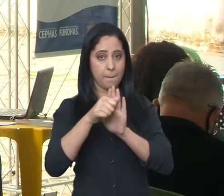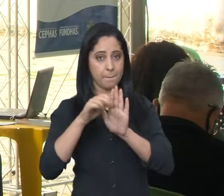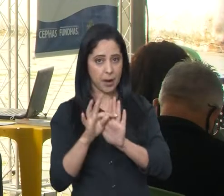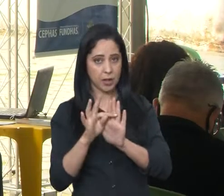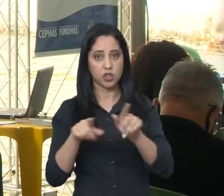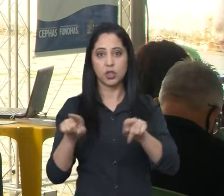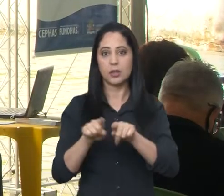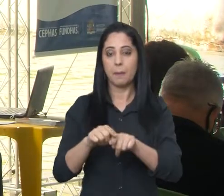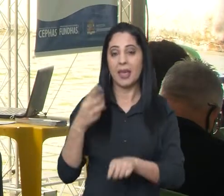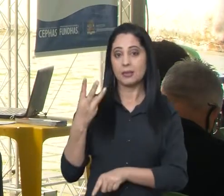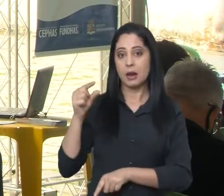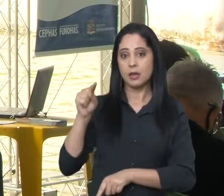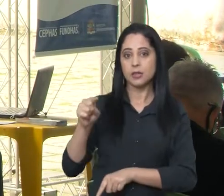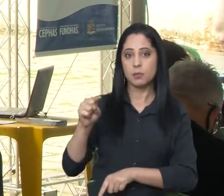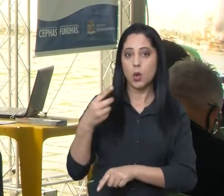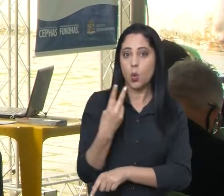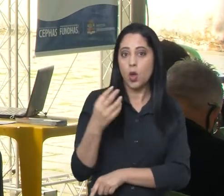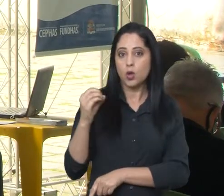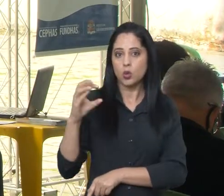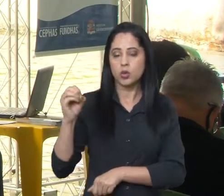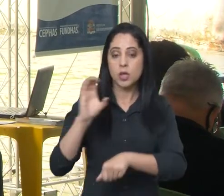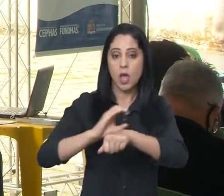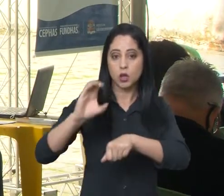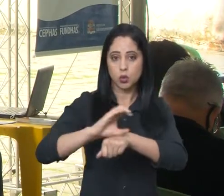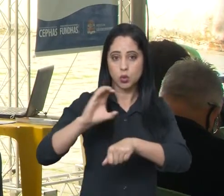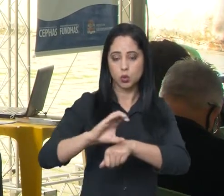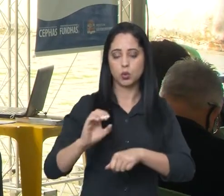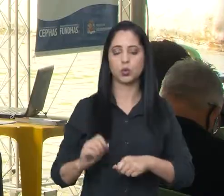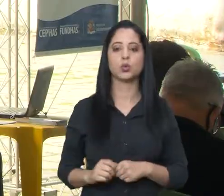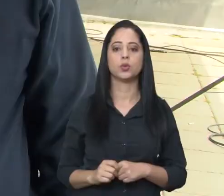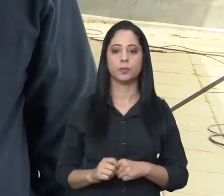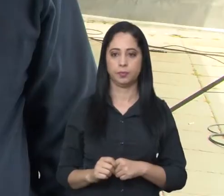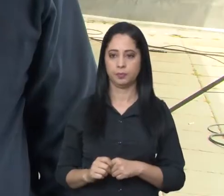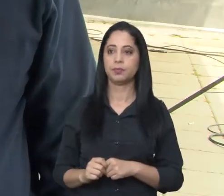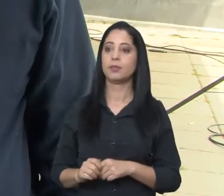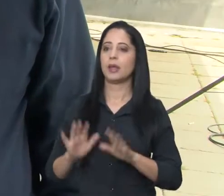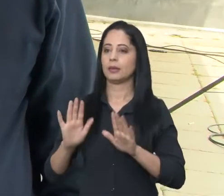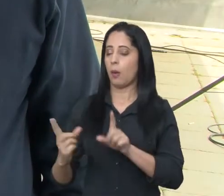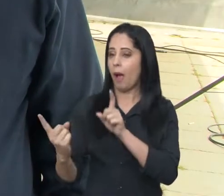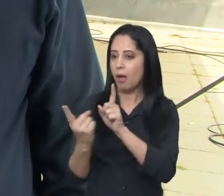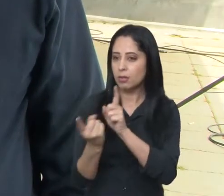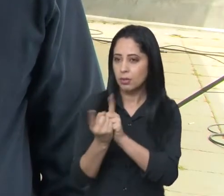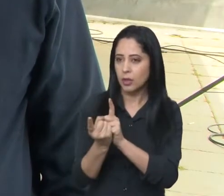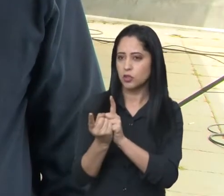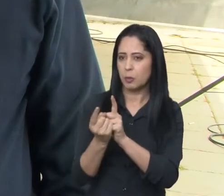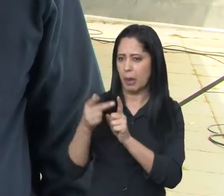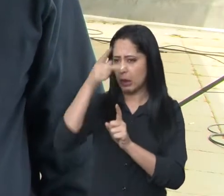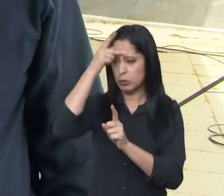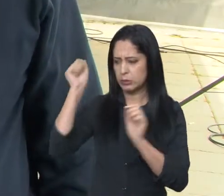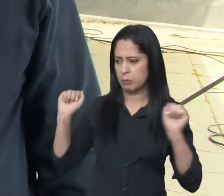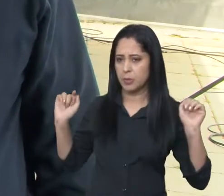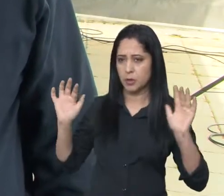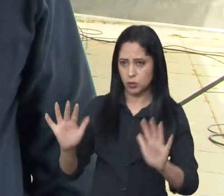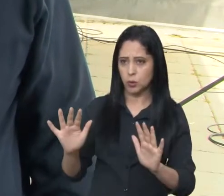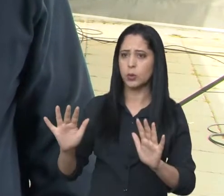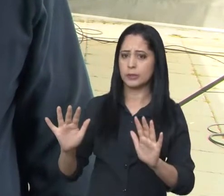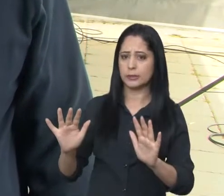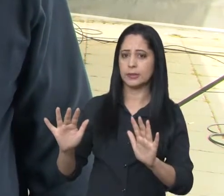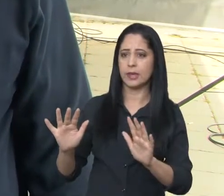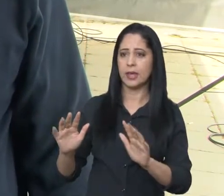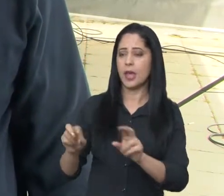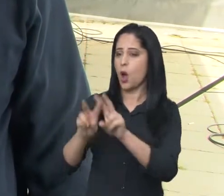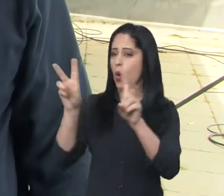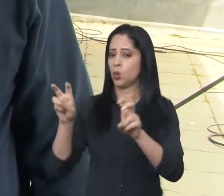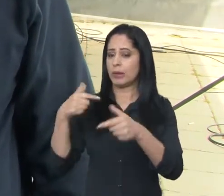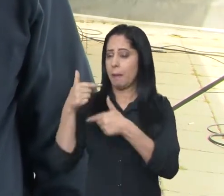de 3.200 cursos de qualificação pelo Qualifica São José. Para atender os públicos, alguns dos públicos prioritários da prefeitura no que diz